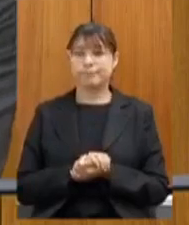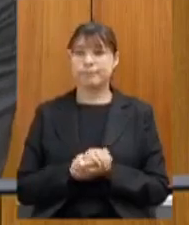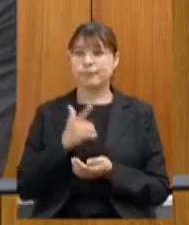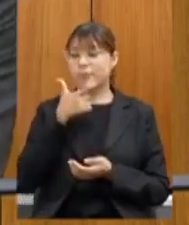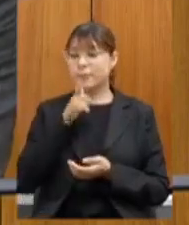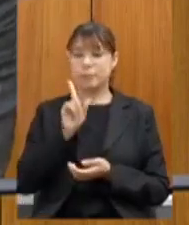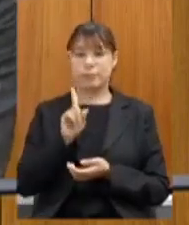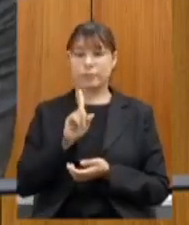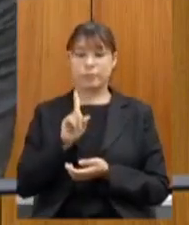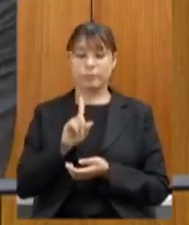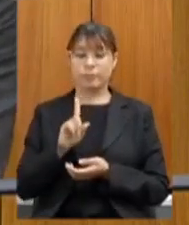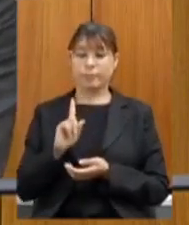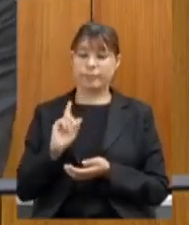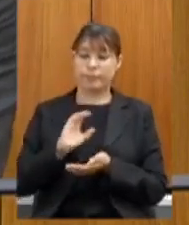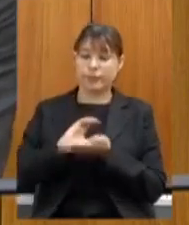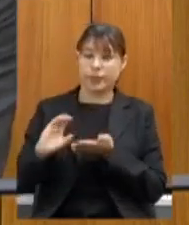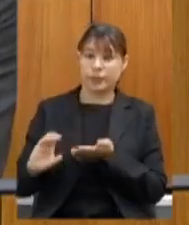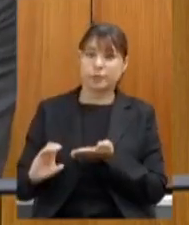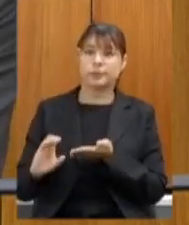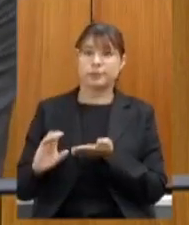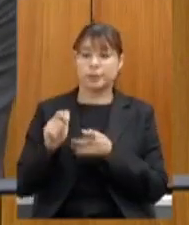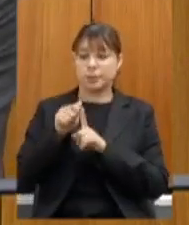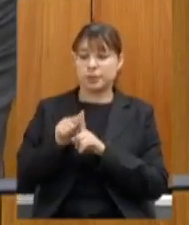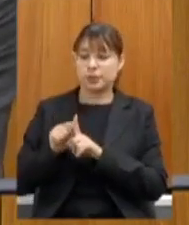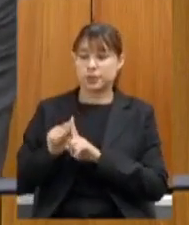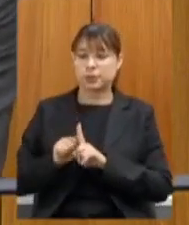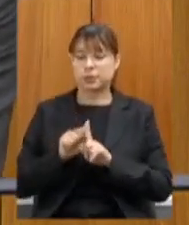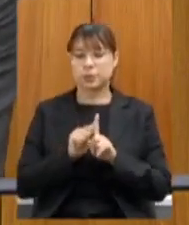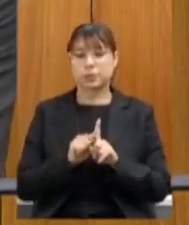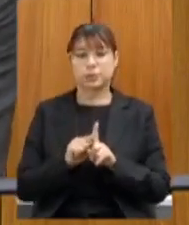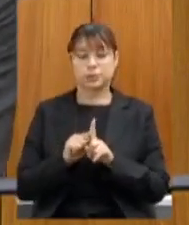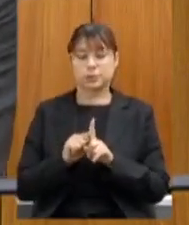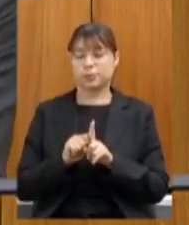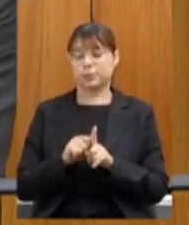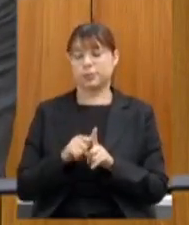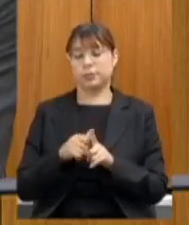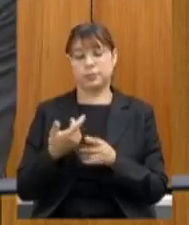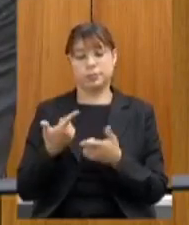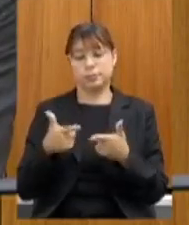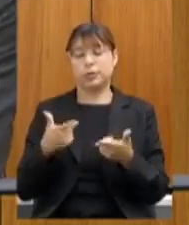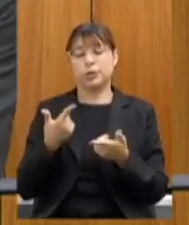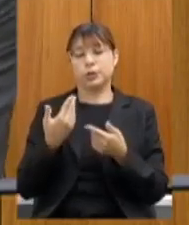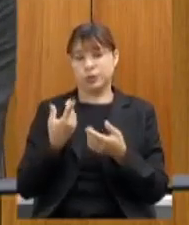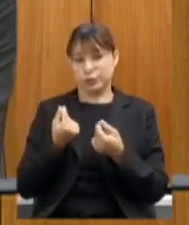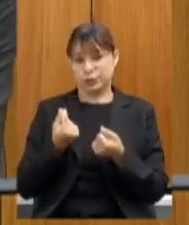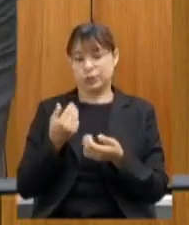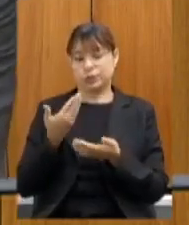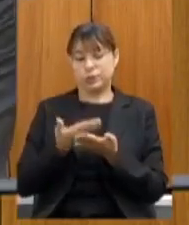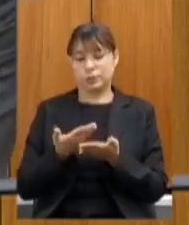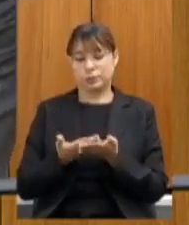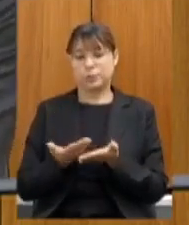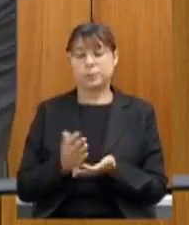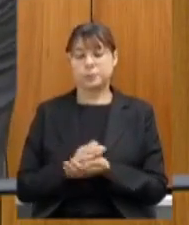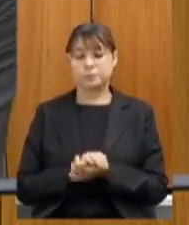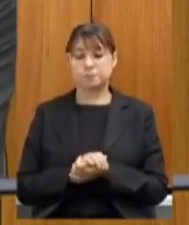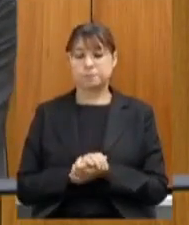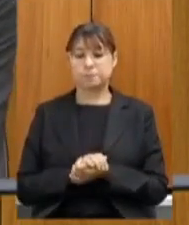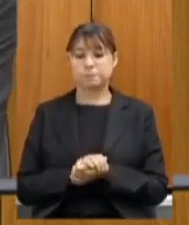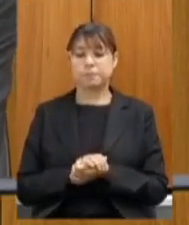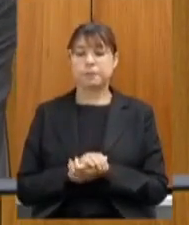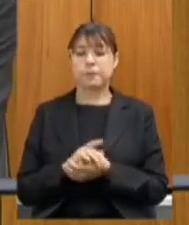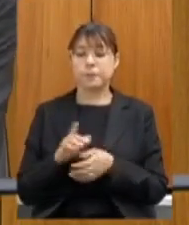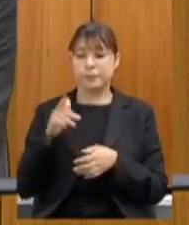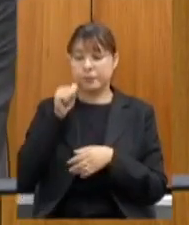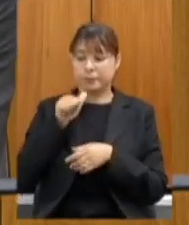repasse ali e não chegava o dinheiro mensal do repasse para o caixa escolar e a gente sabe que o governo assumiu a própria